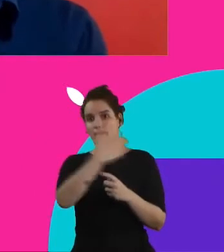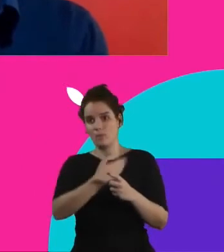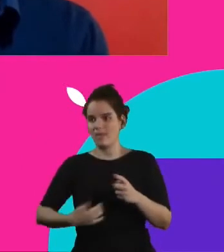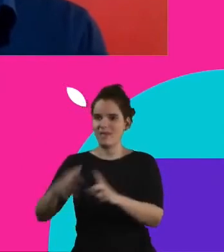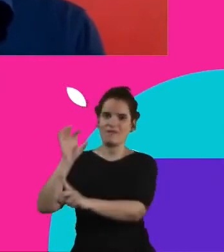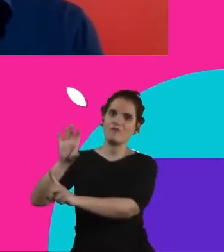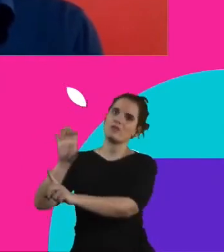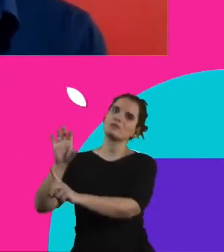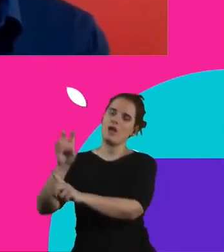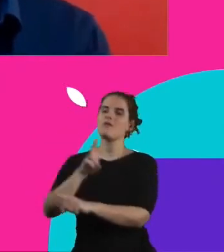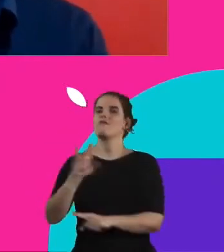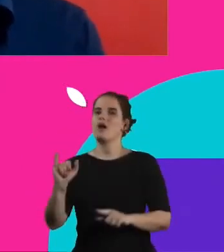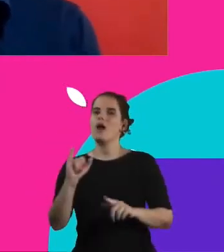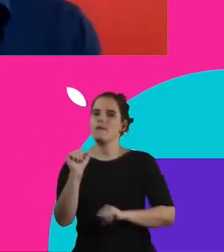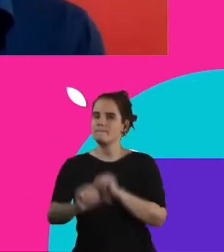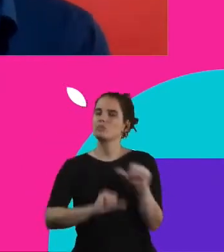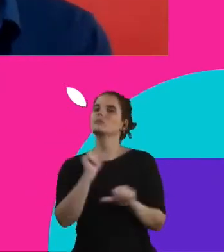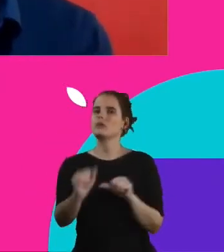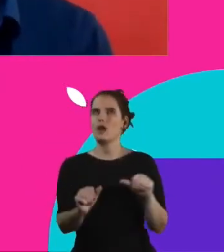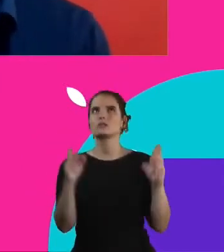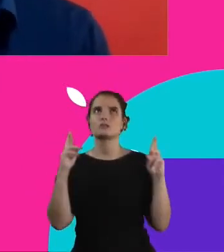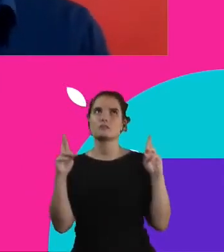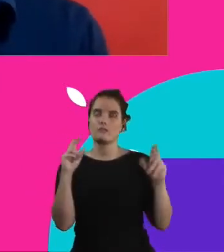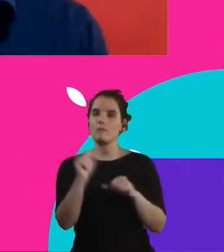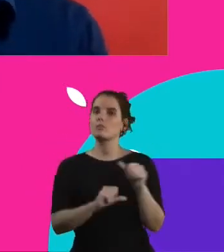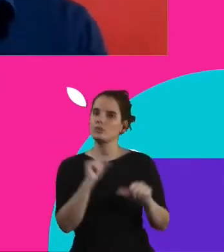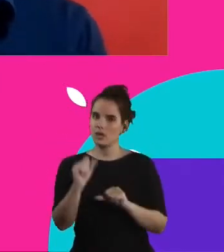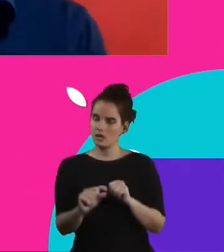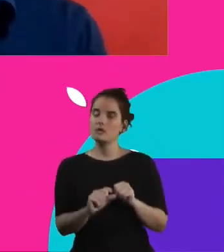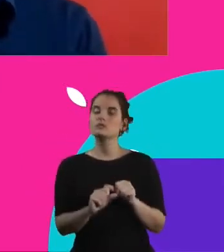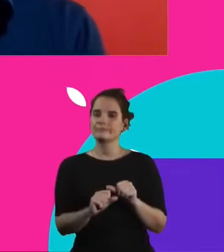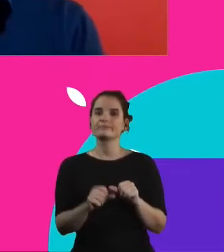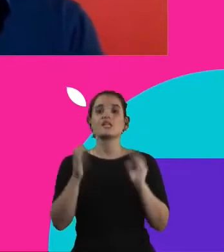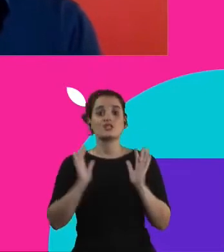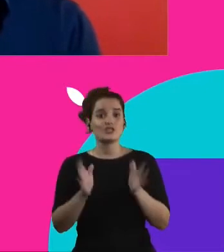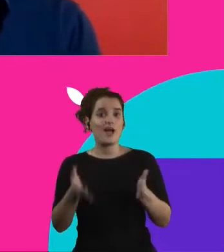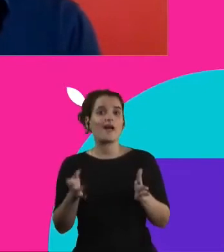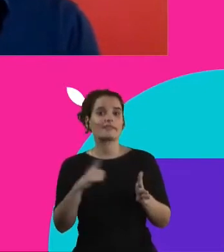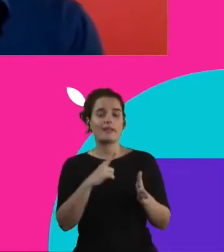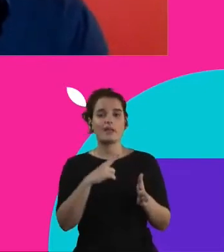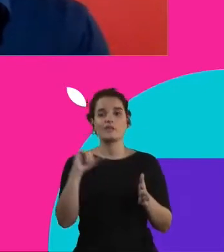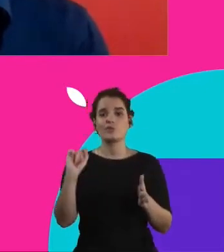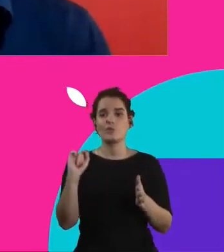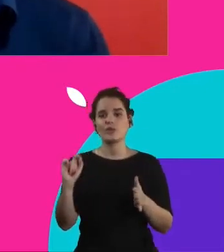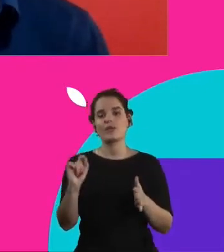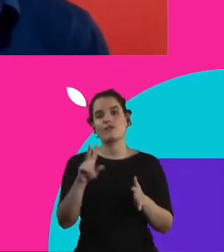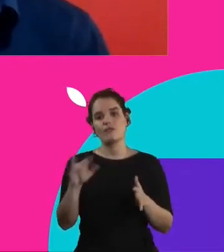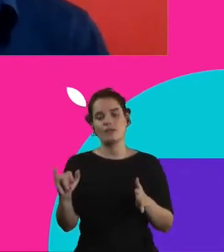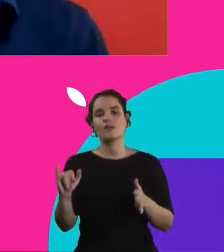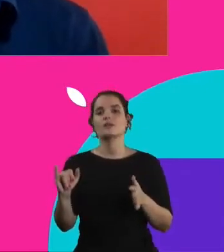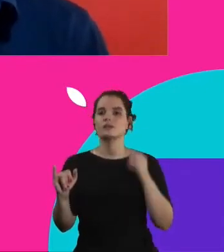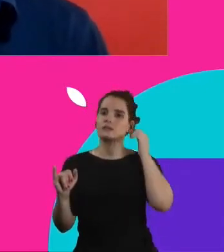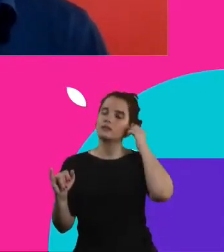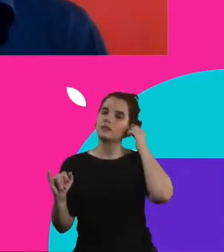Isso vai mudar, isso vai. gente vai mudar. Alguma hora isso vai mudar. E a gente já teve algo que talvez vai ser transformado para o